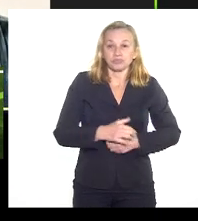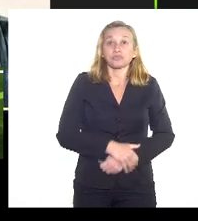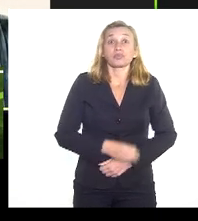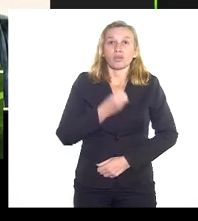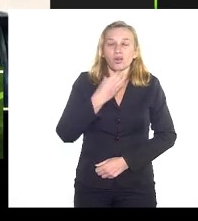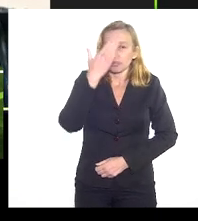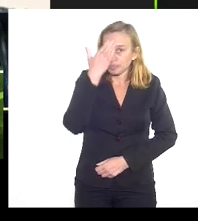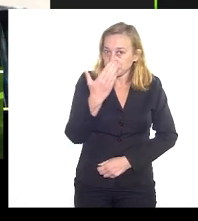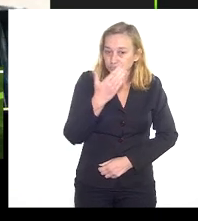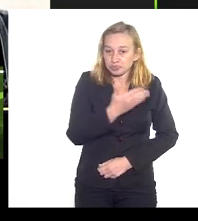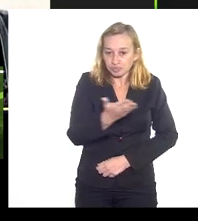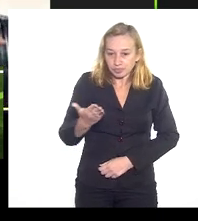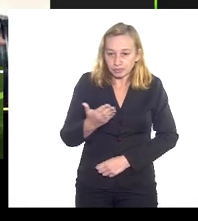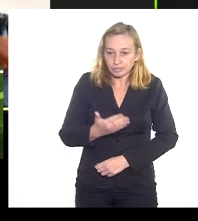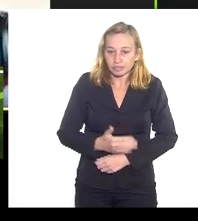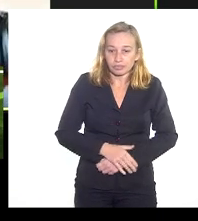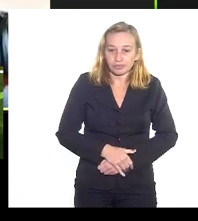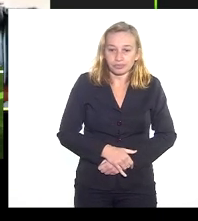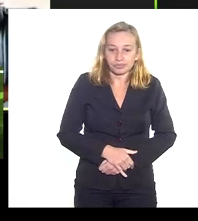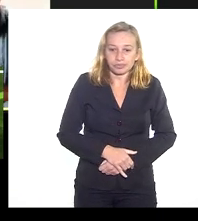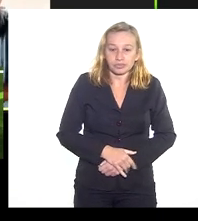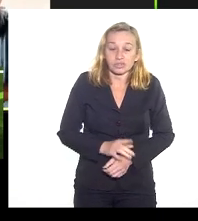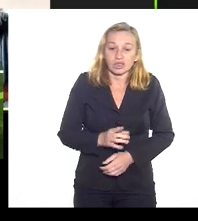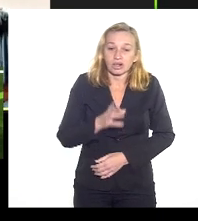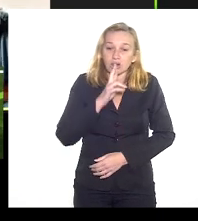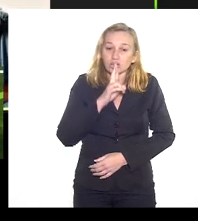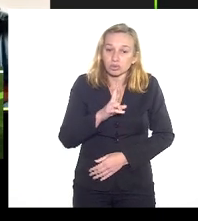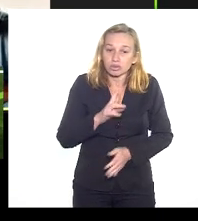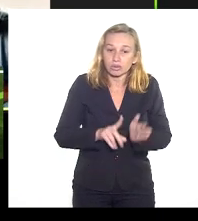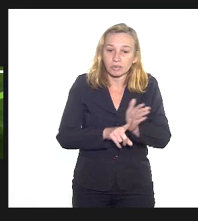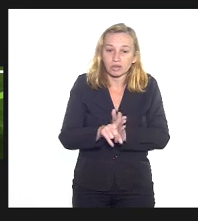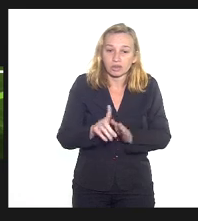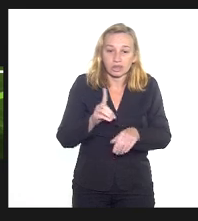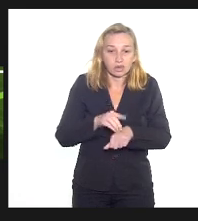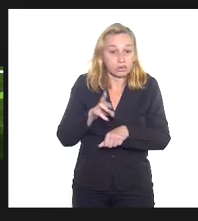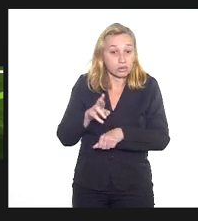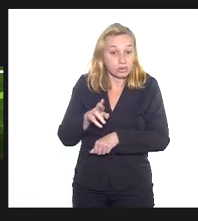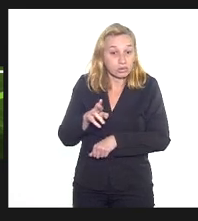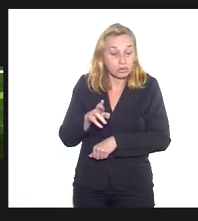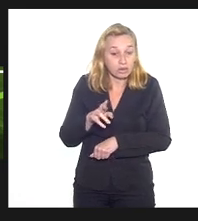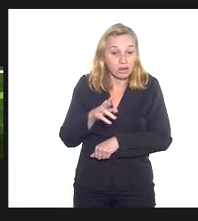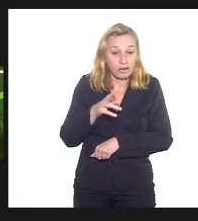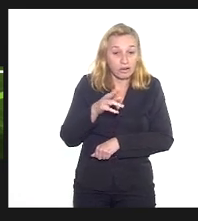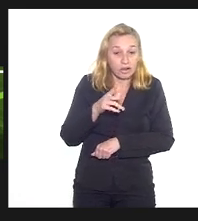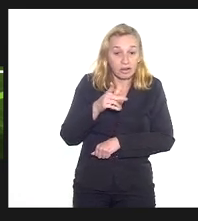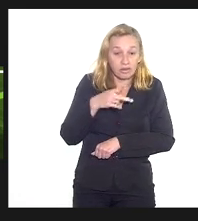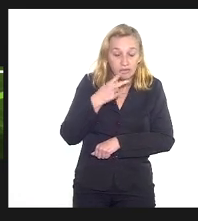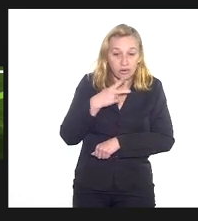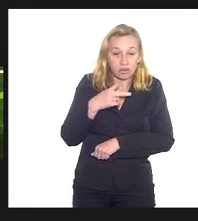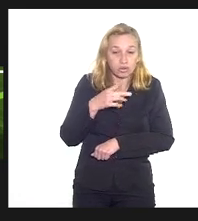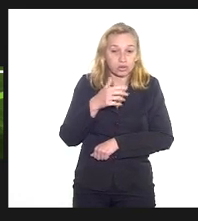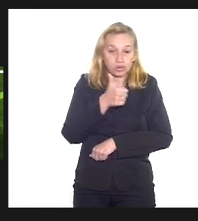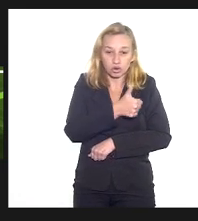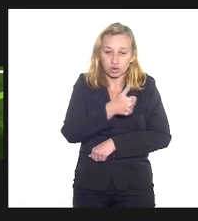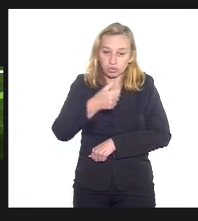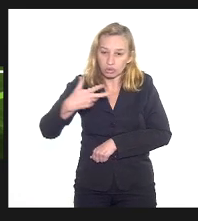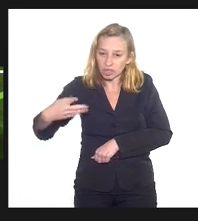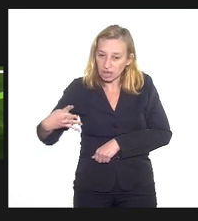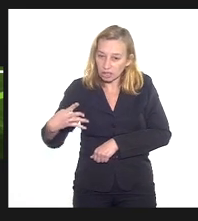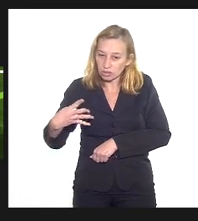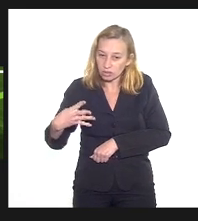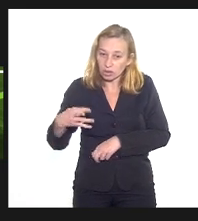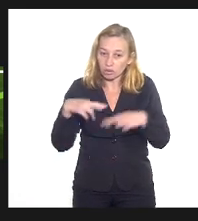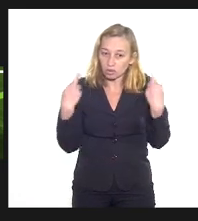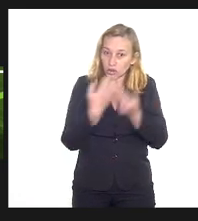Obrigado a todos, mas eu quero responder uma pergunta que a doutora fez, doutora, só para lembrar que em 2014 a senhora teve aqui uma